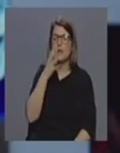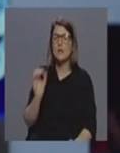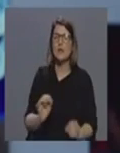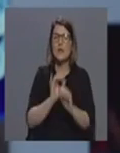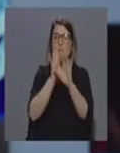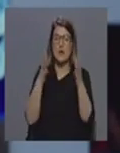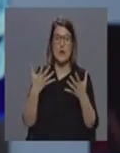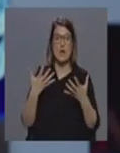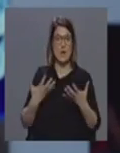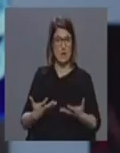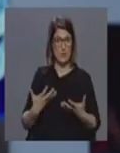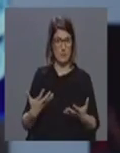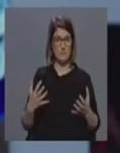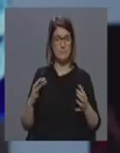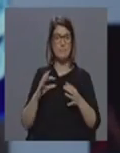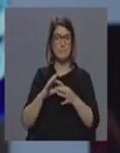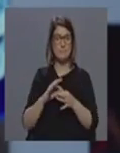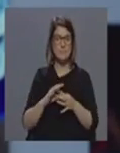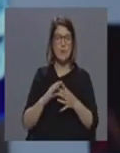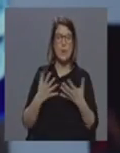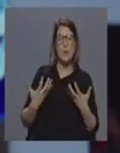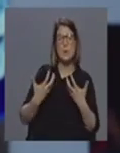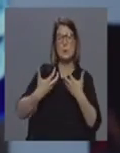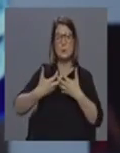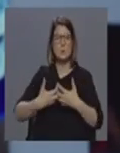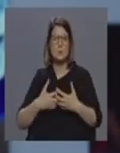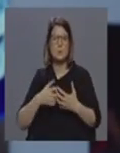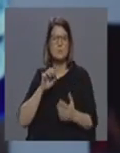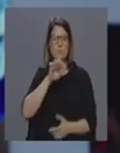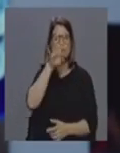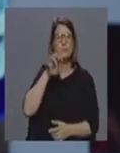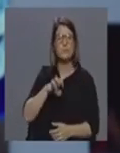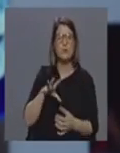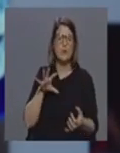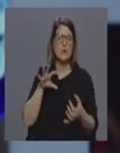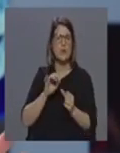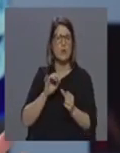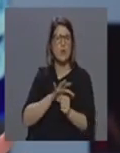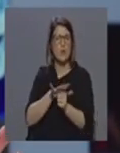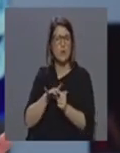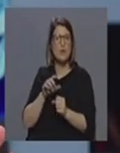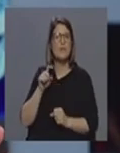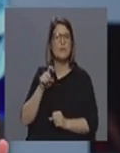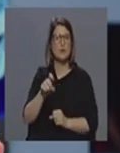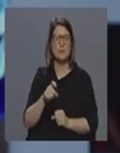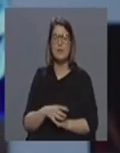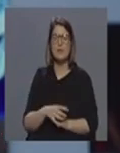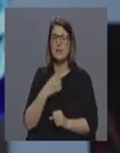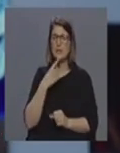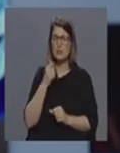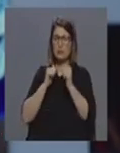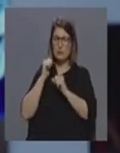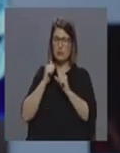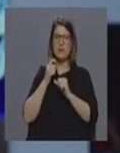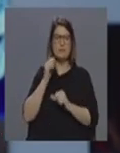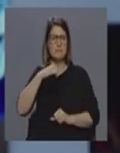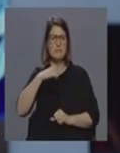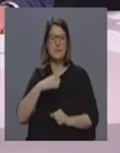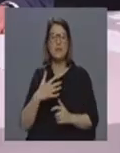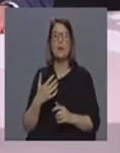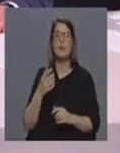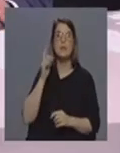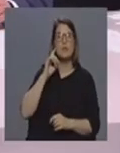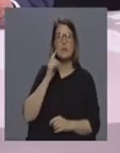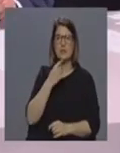é também de dúvidas e questões também relativamente ao novo coronavírus mas eu estava deixe-me só recordar é importante transmitir